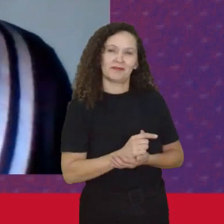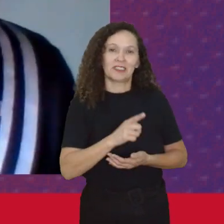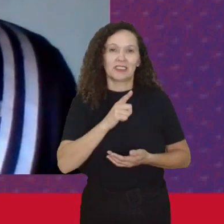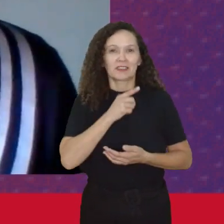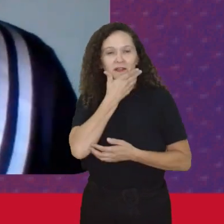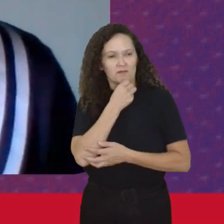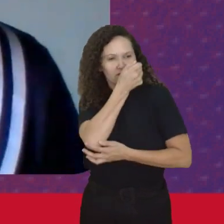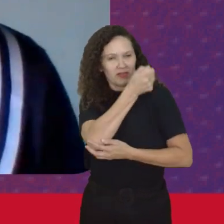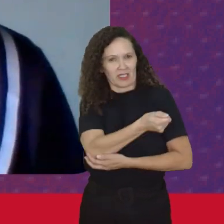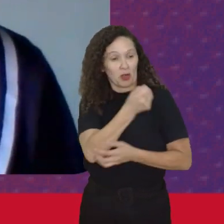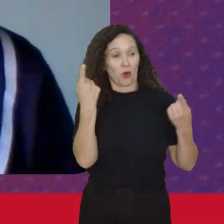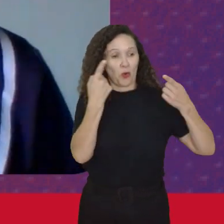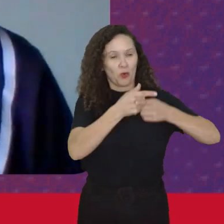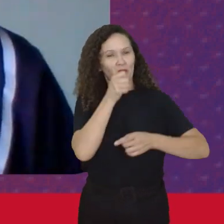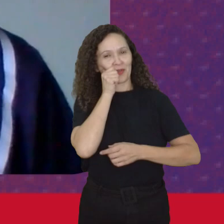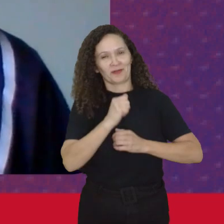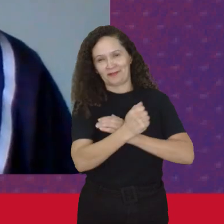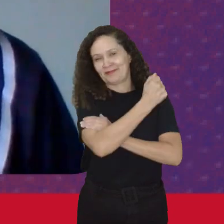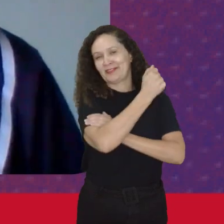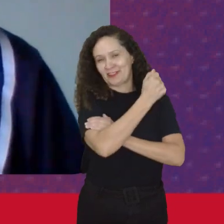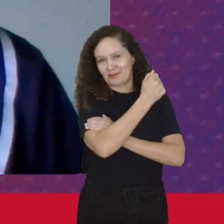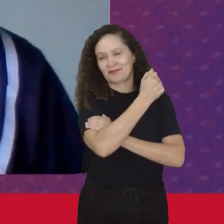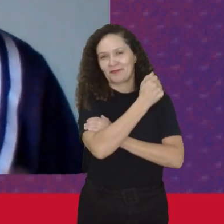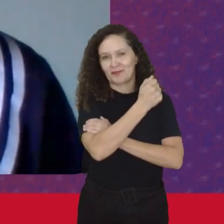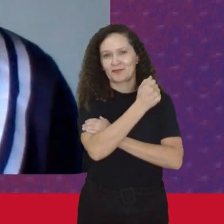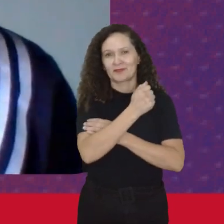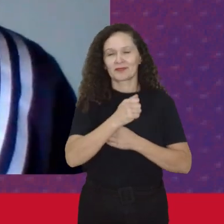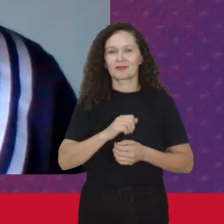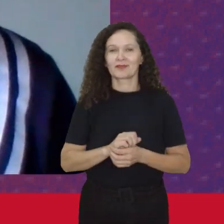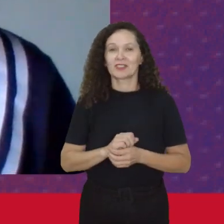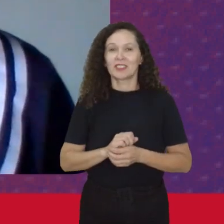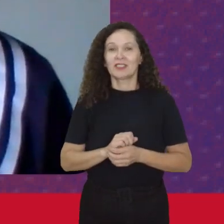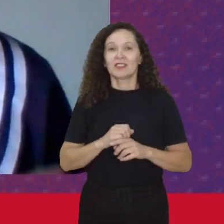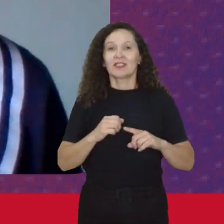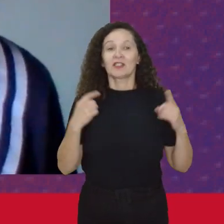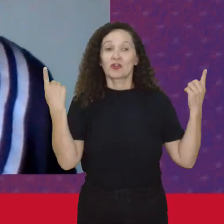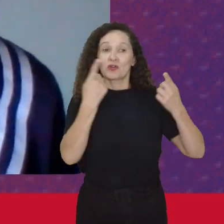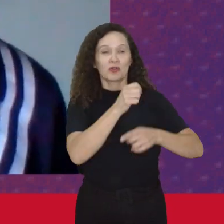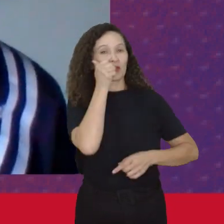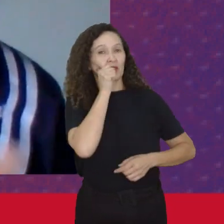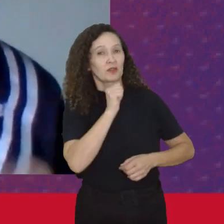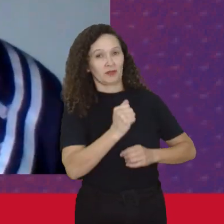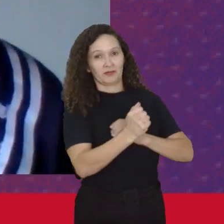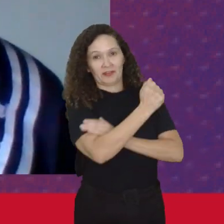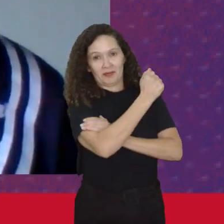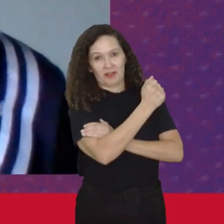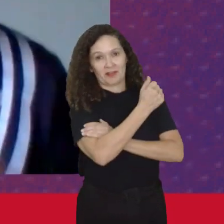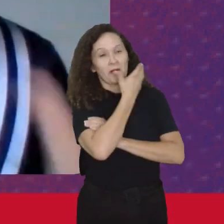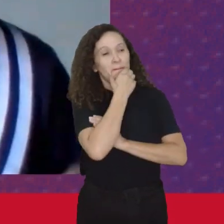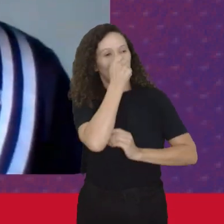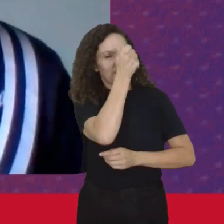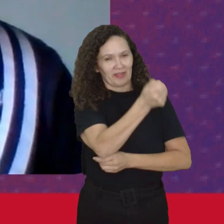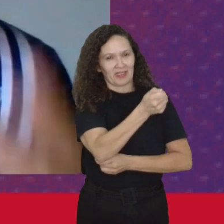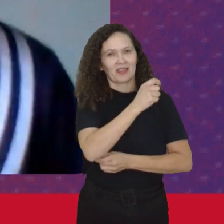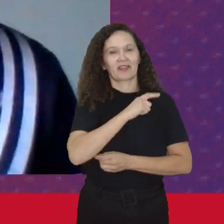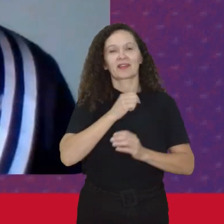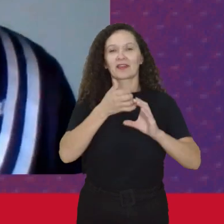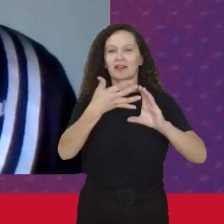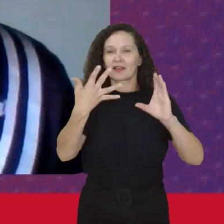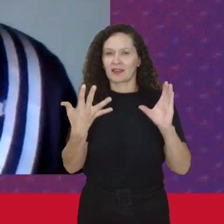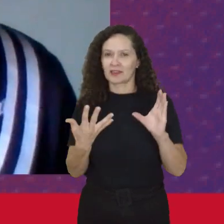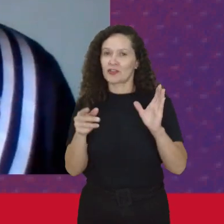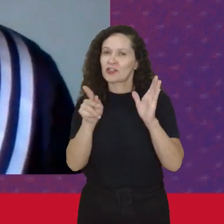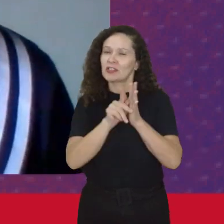Patriarcal Ao feminismo E essa reação Ela tem Tanto aspectos